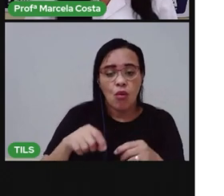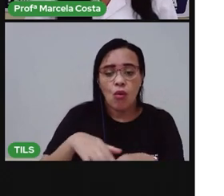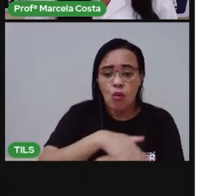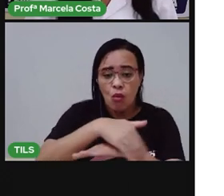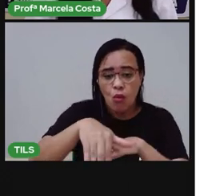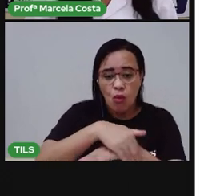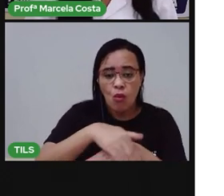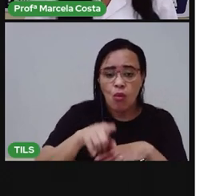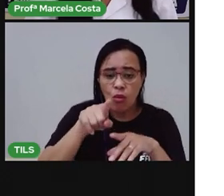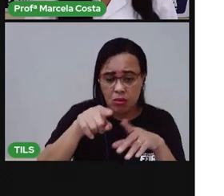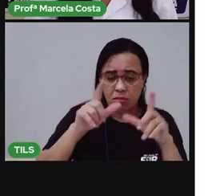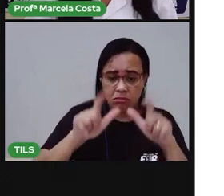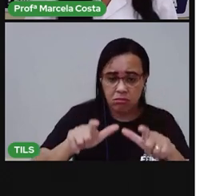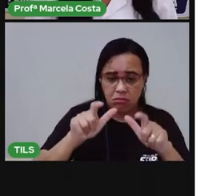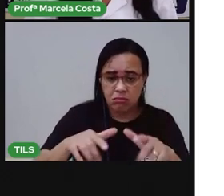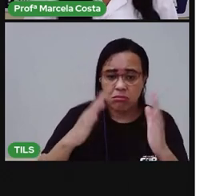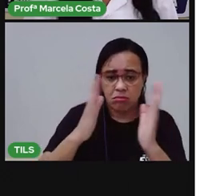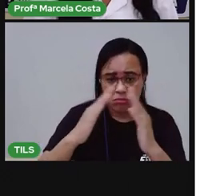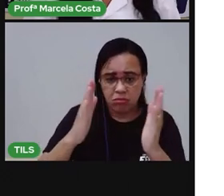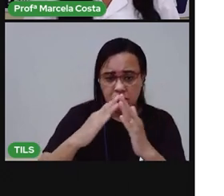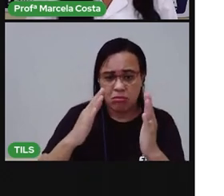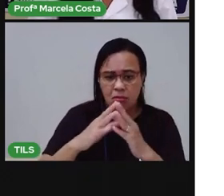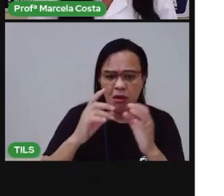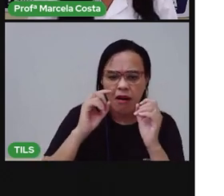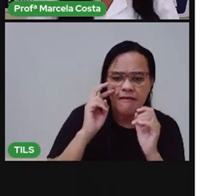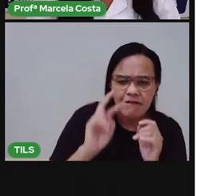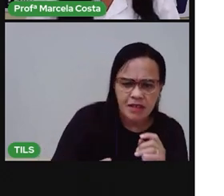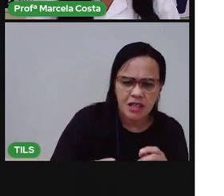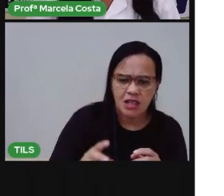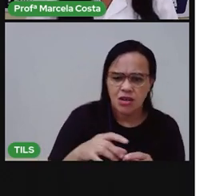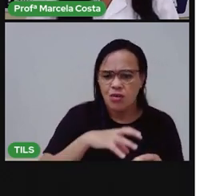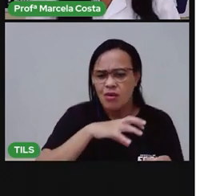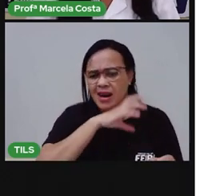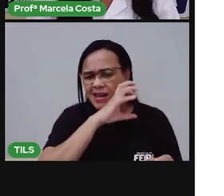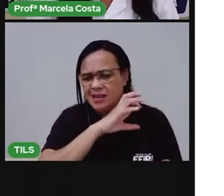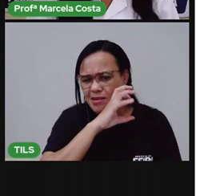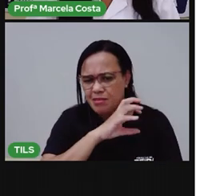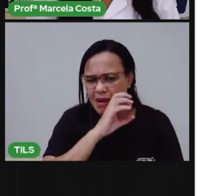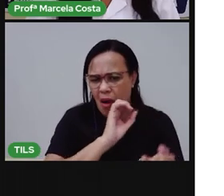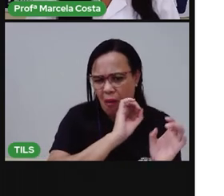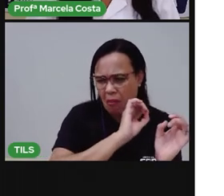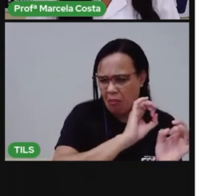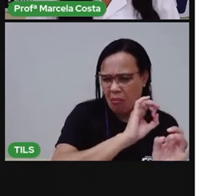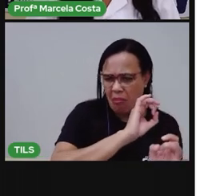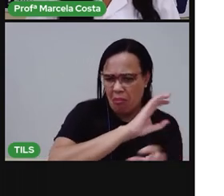abandonados? Você já viu aí animais espalhados pela rua?